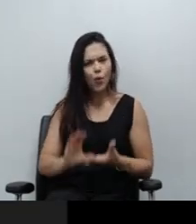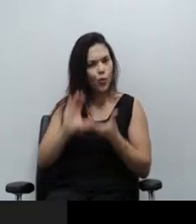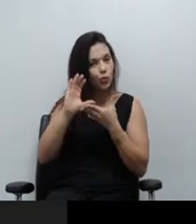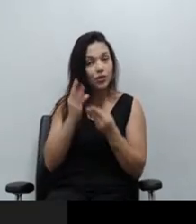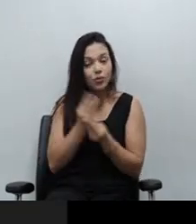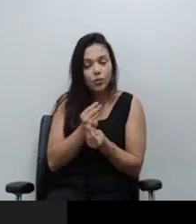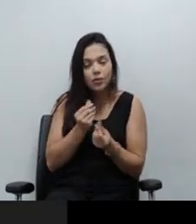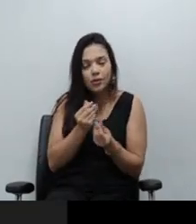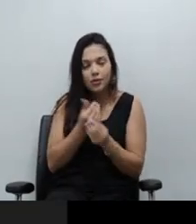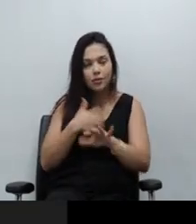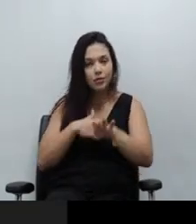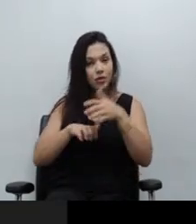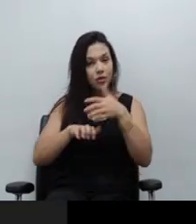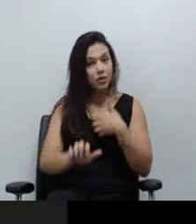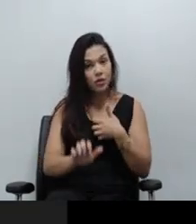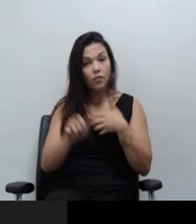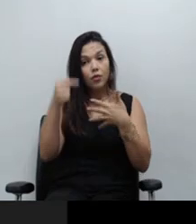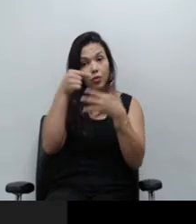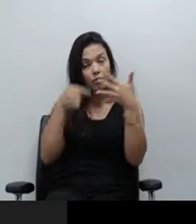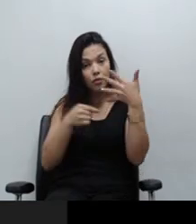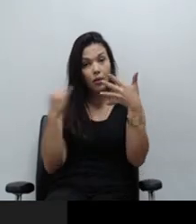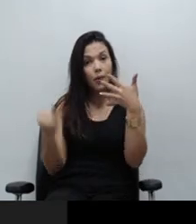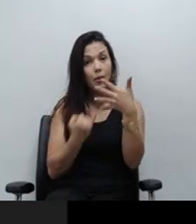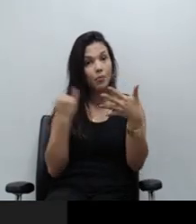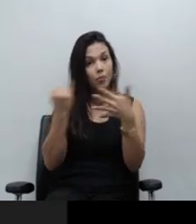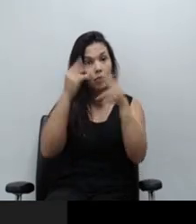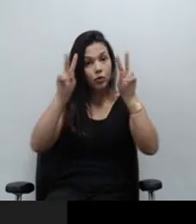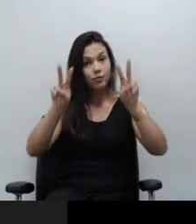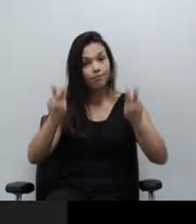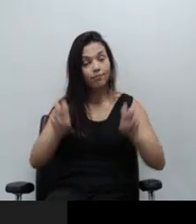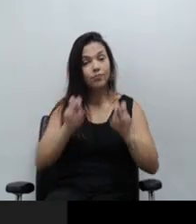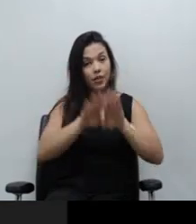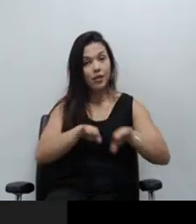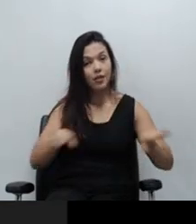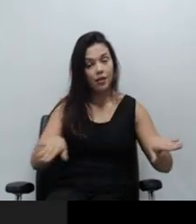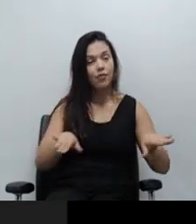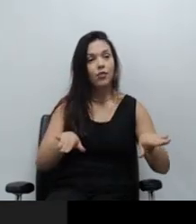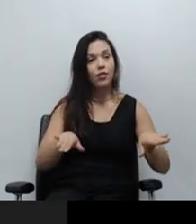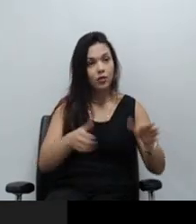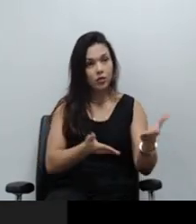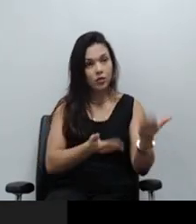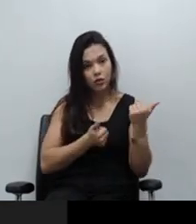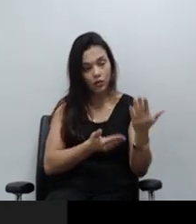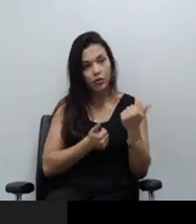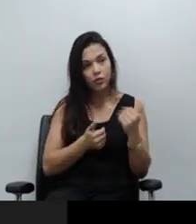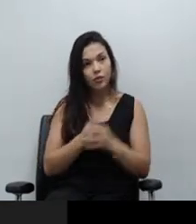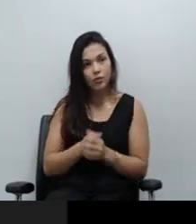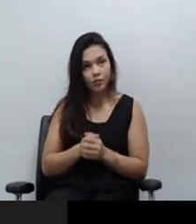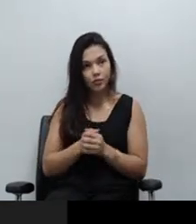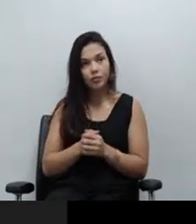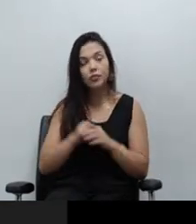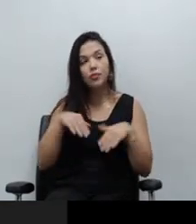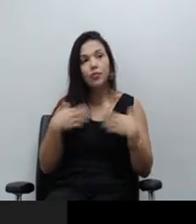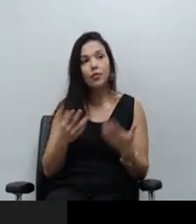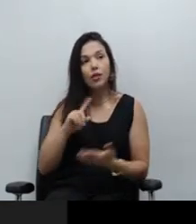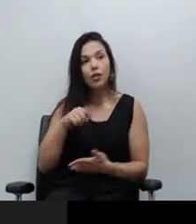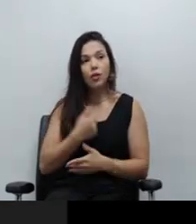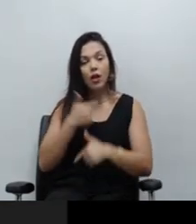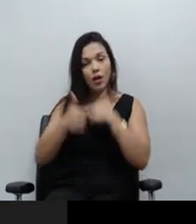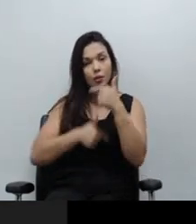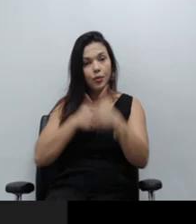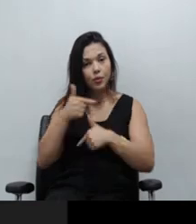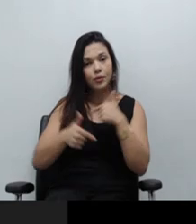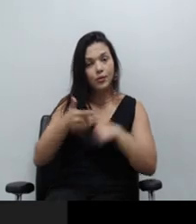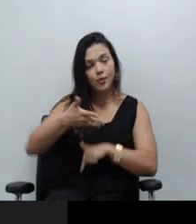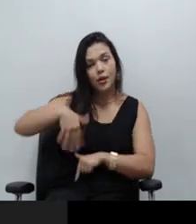infância, seja por desconhecimento grave da relevância ou intenção deliberada em menar nossa atuação nessa área tão